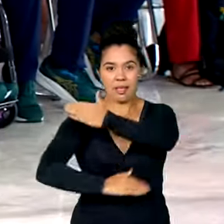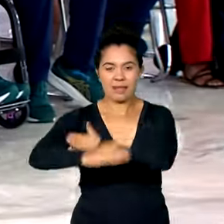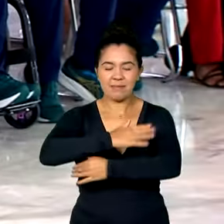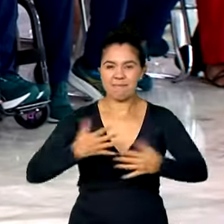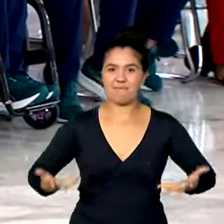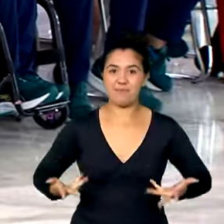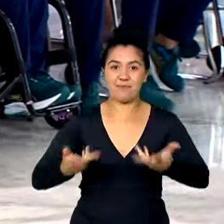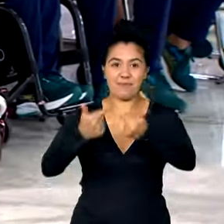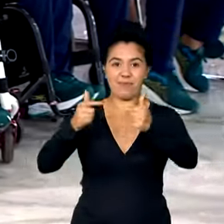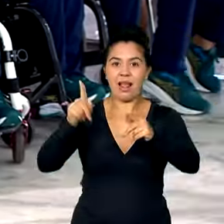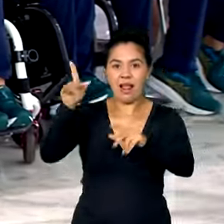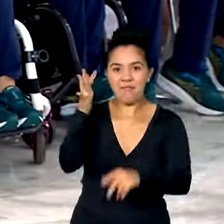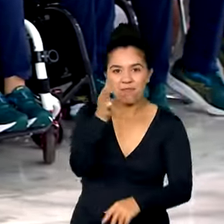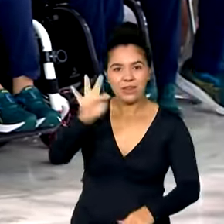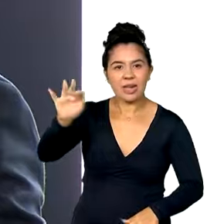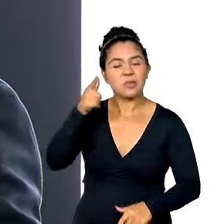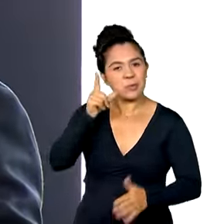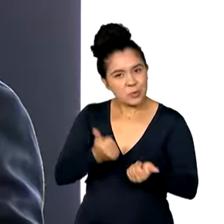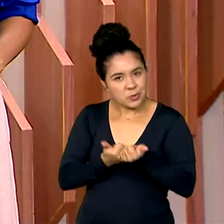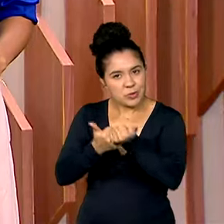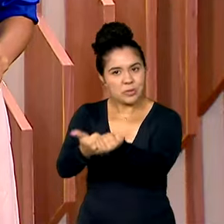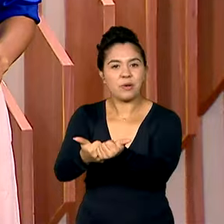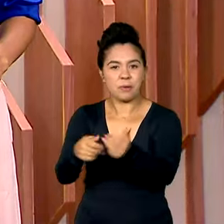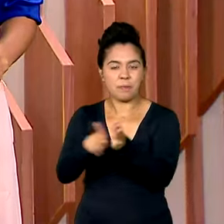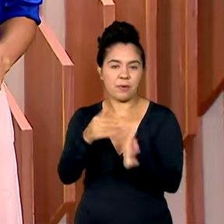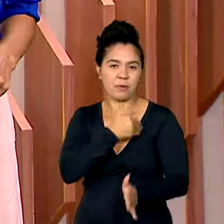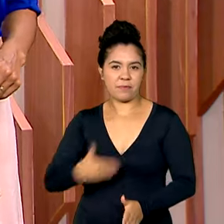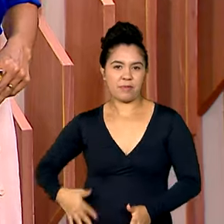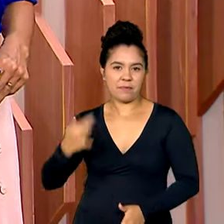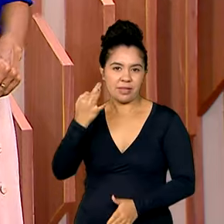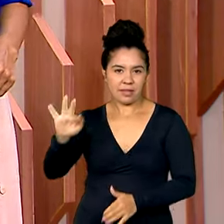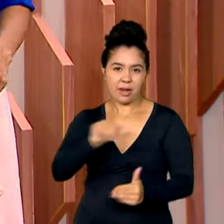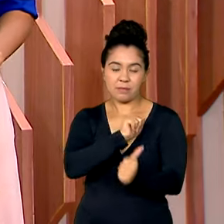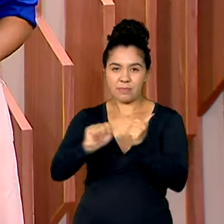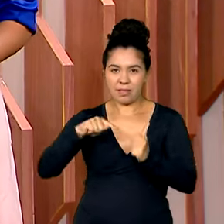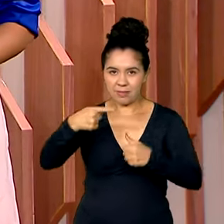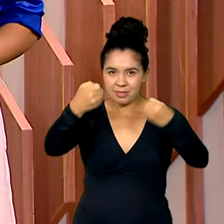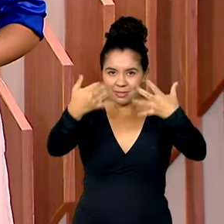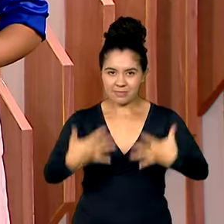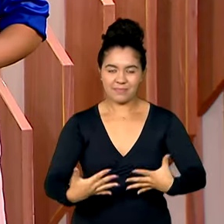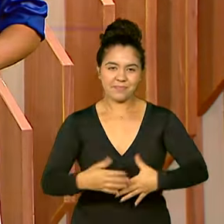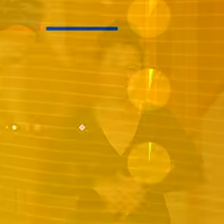garante todo o apoio federal ao esporte. Os detalhes você confere já já.